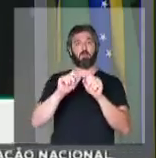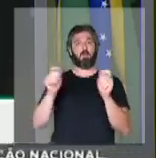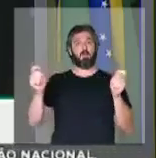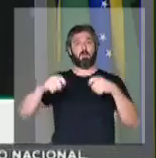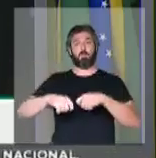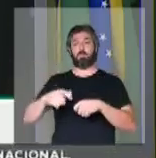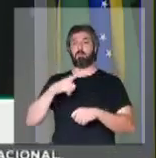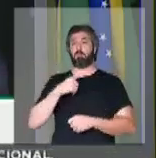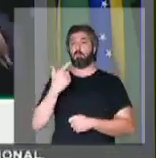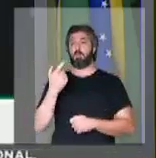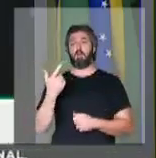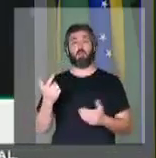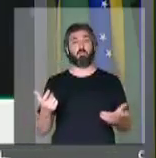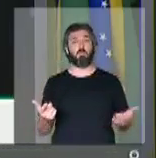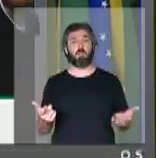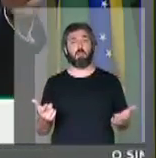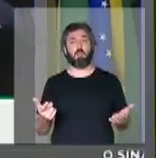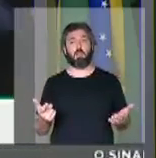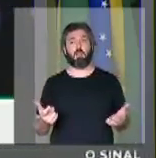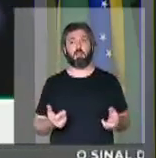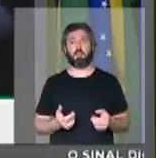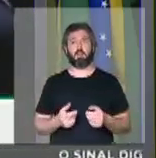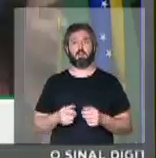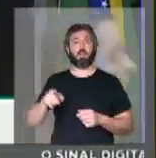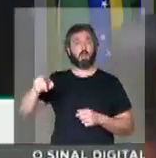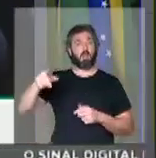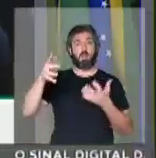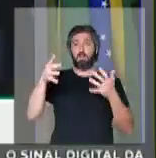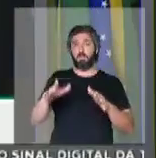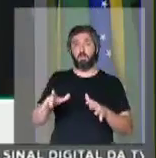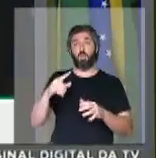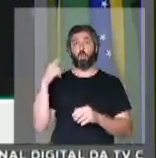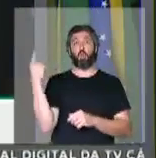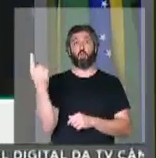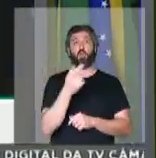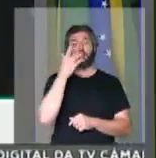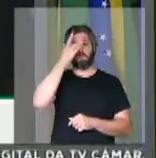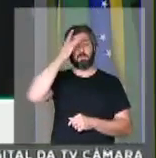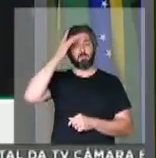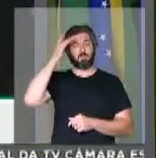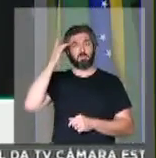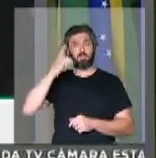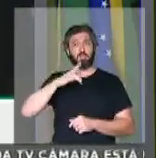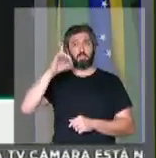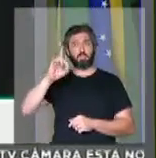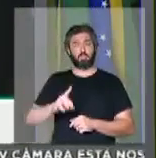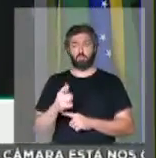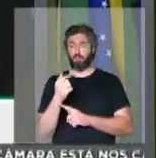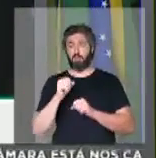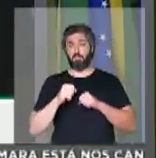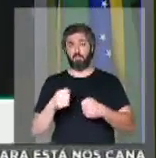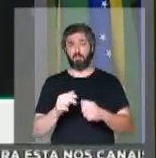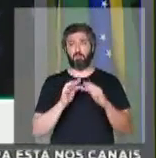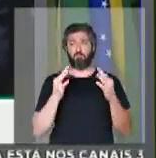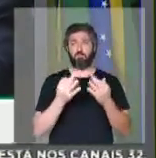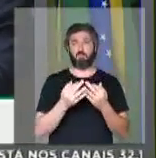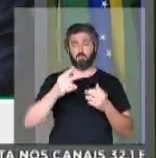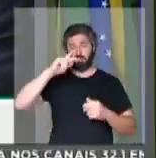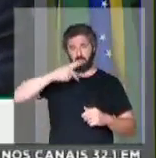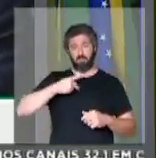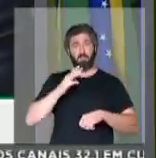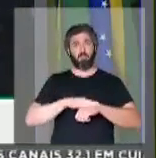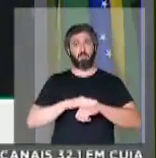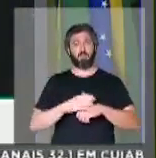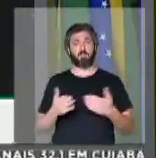possibilidade de ter suas armas. Eles não querem garantir que todos os cidadãos tenham uma arma para poder defender a eles